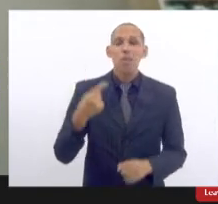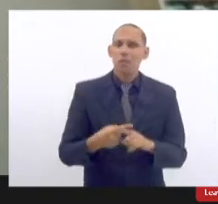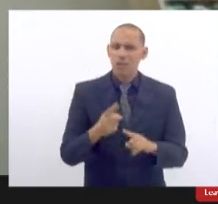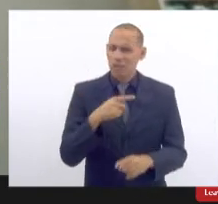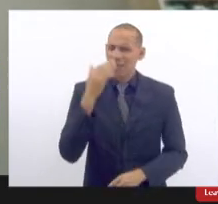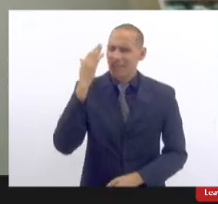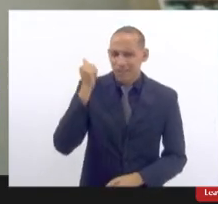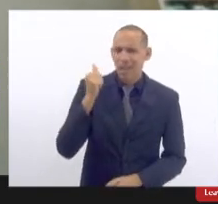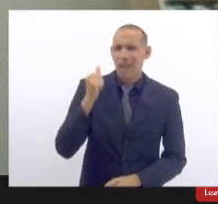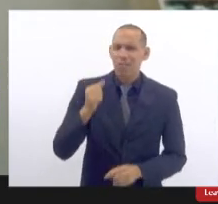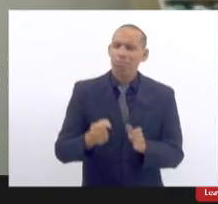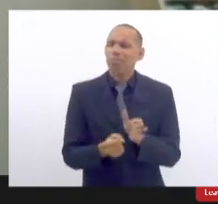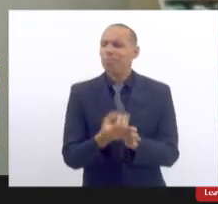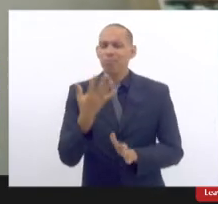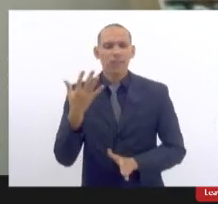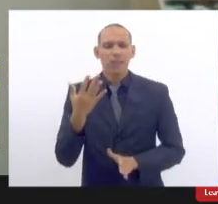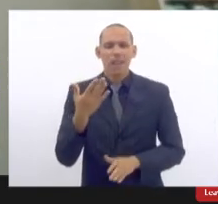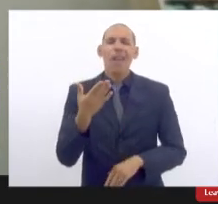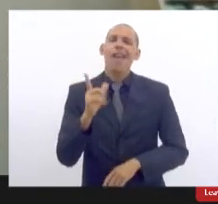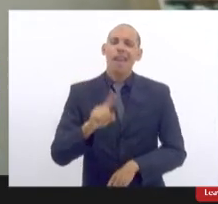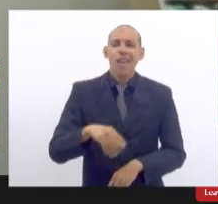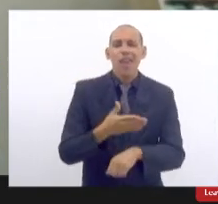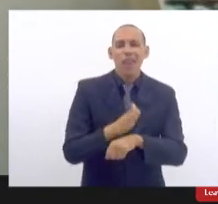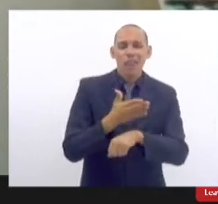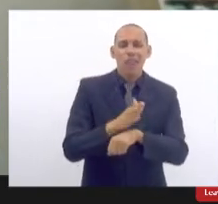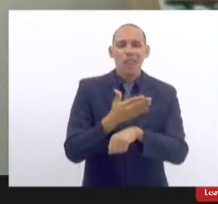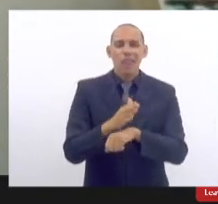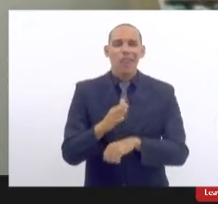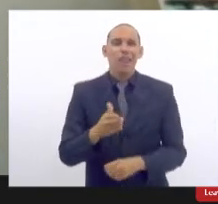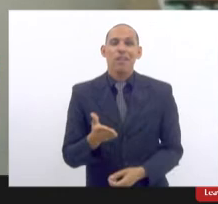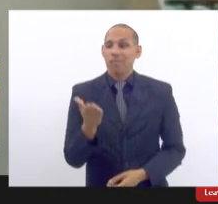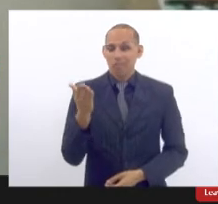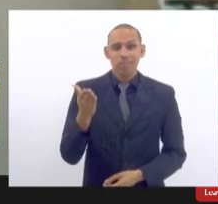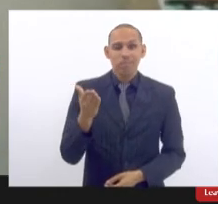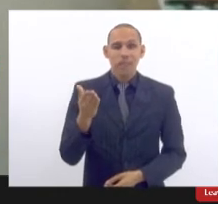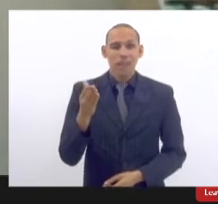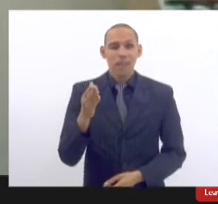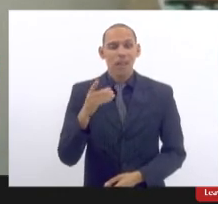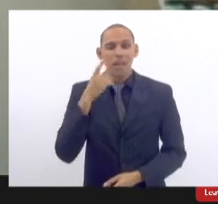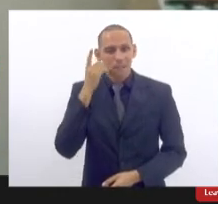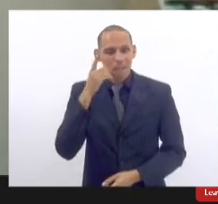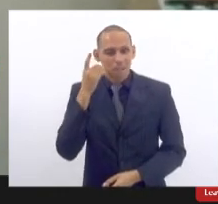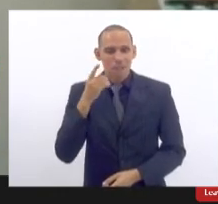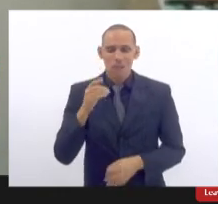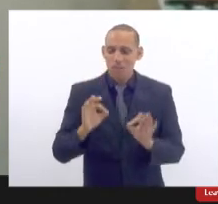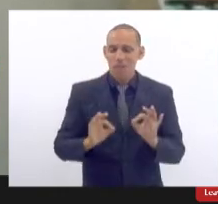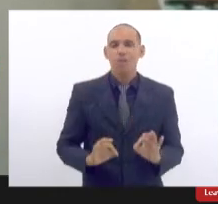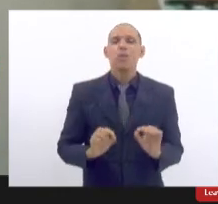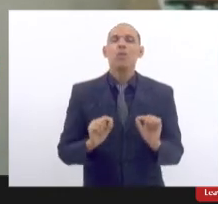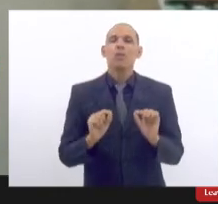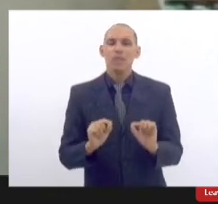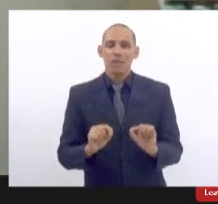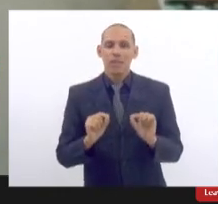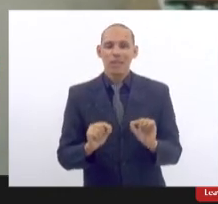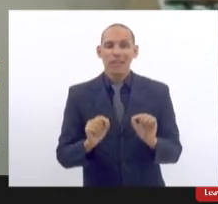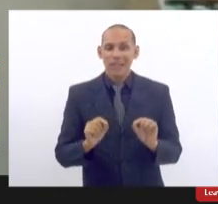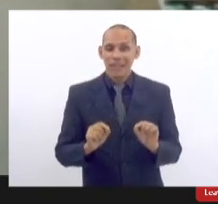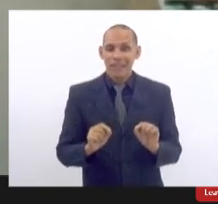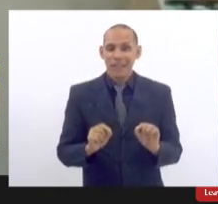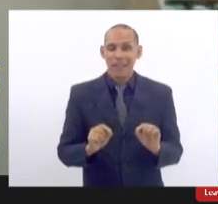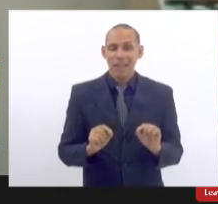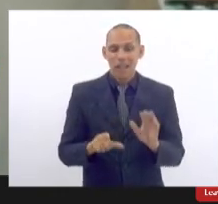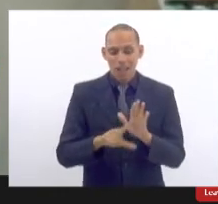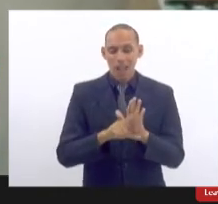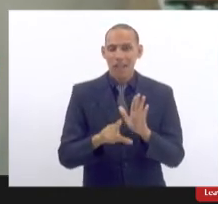sabe e a prática através do deputado pode realmente confirmar como já foi confirmado que nem sempre a existência da